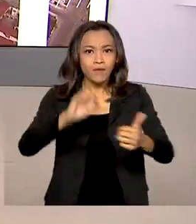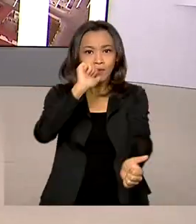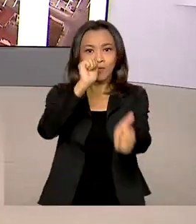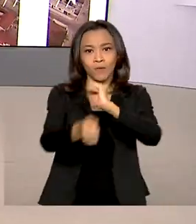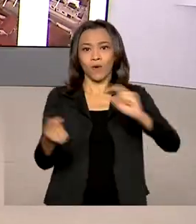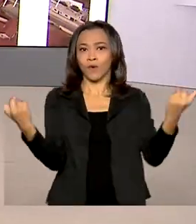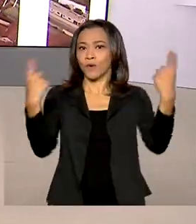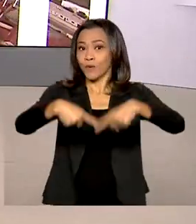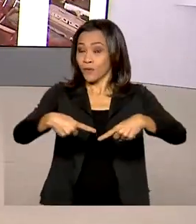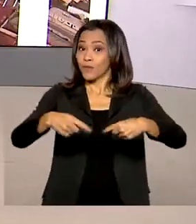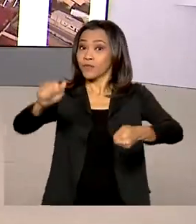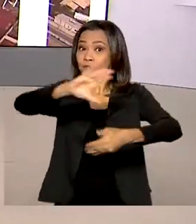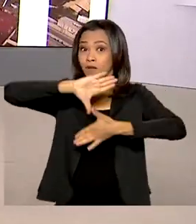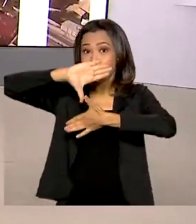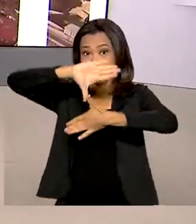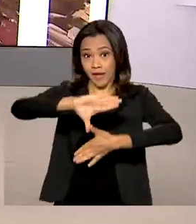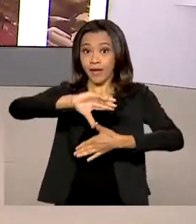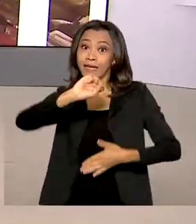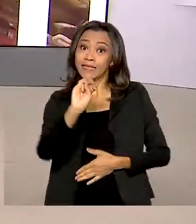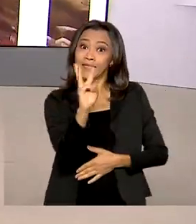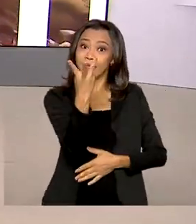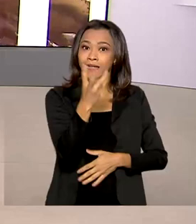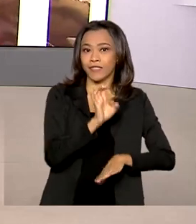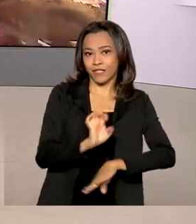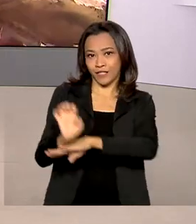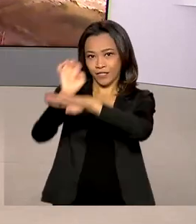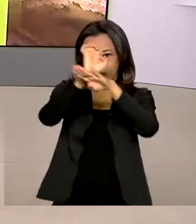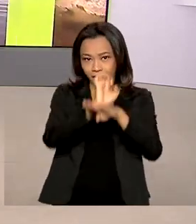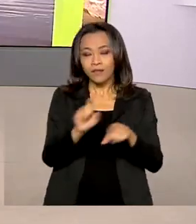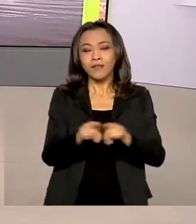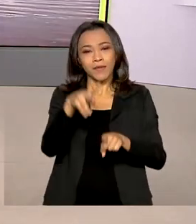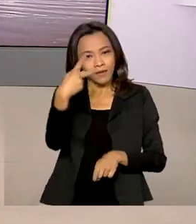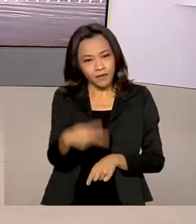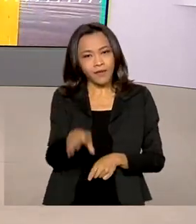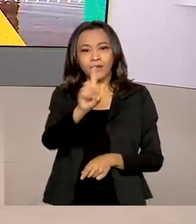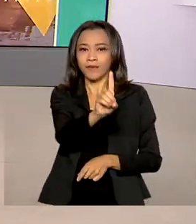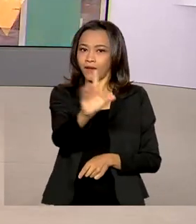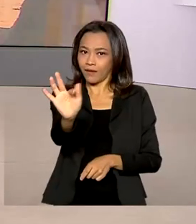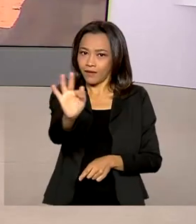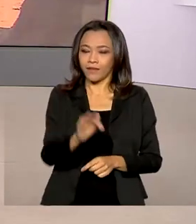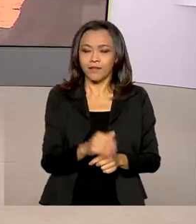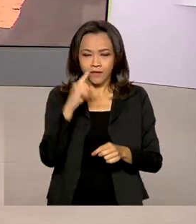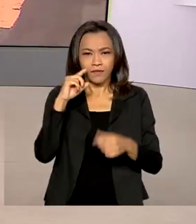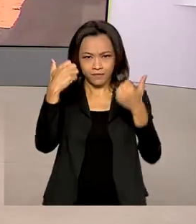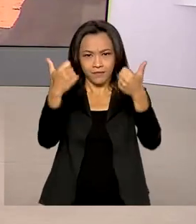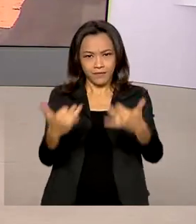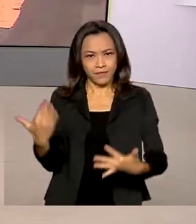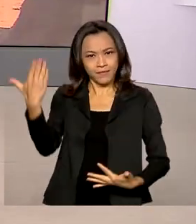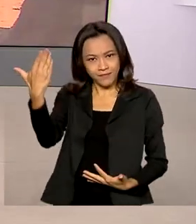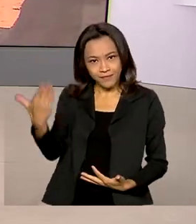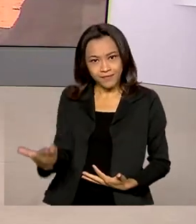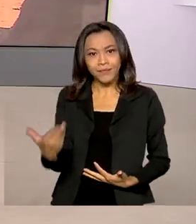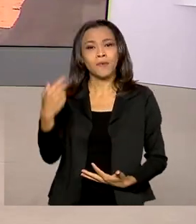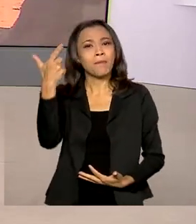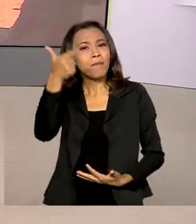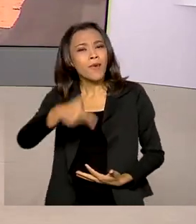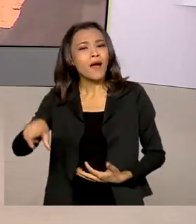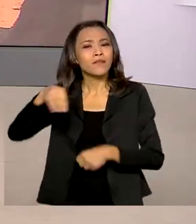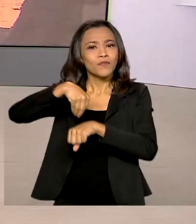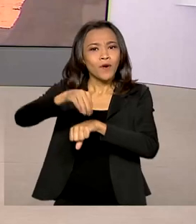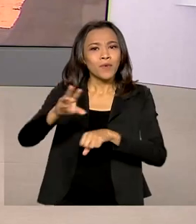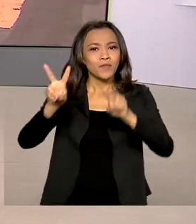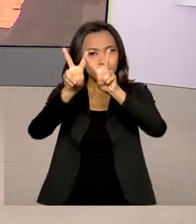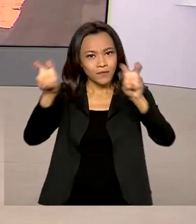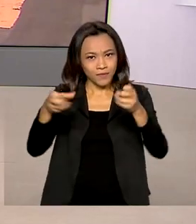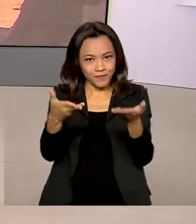realizados em 3 estados e no Distrito Federal. Vamos ao Rio de Janeiro conversar com o repórter Tiago Pimenta. Ele traz pra gente mais informações ao